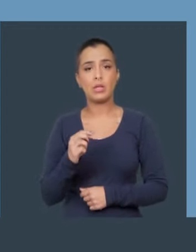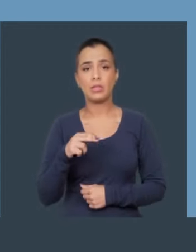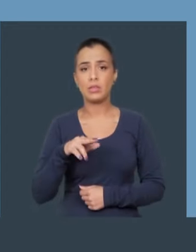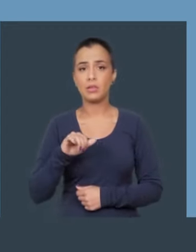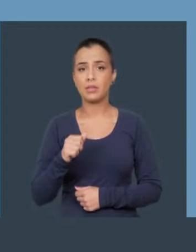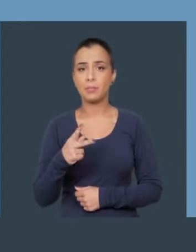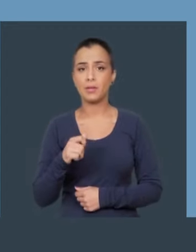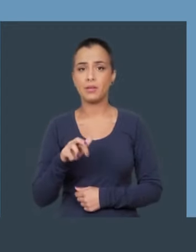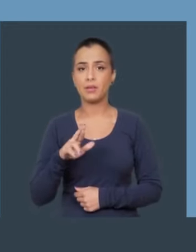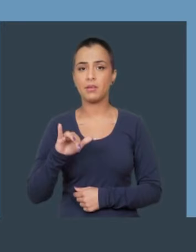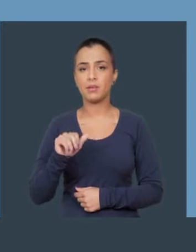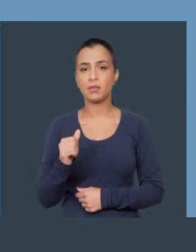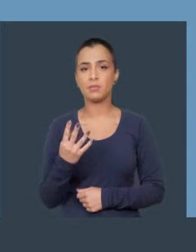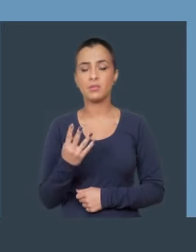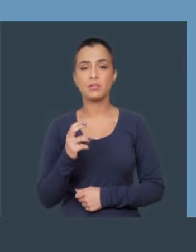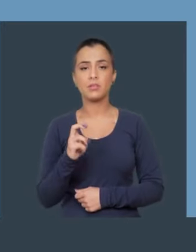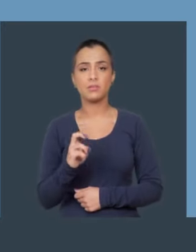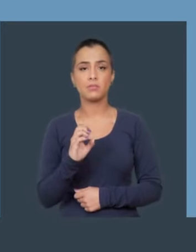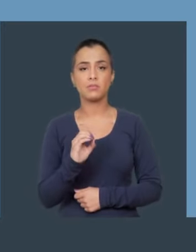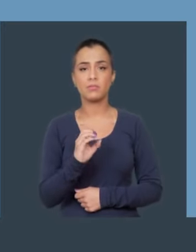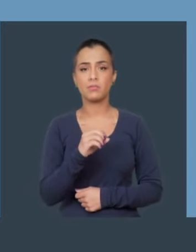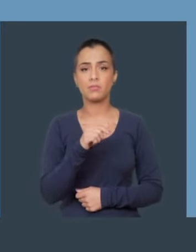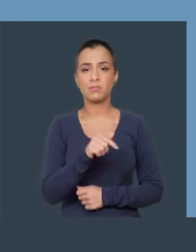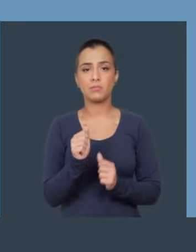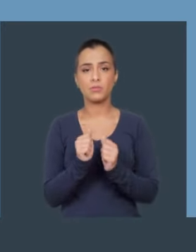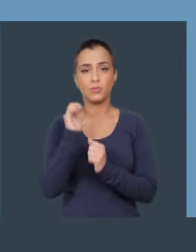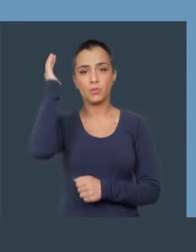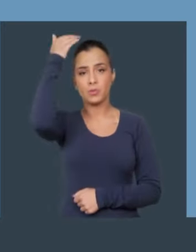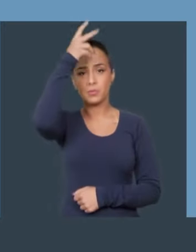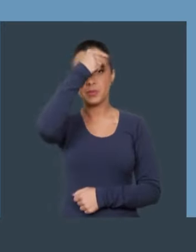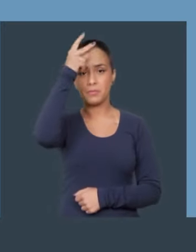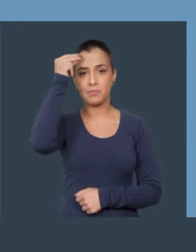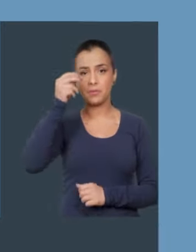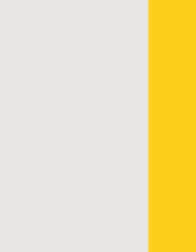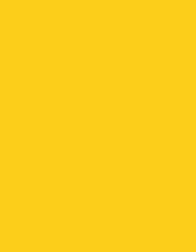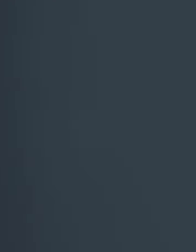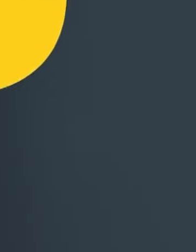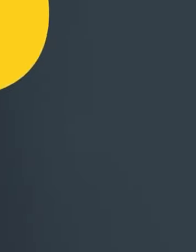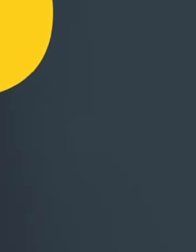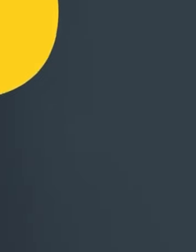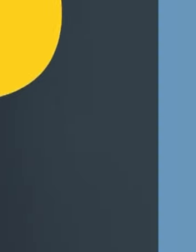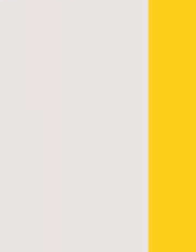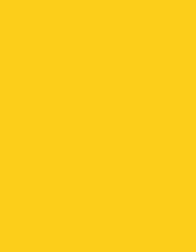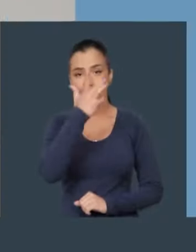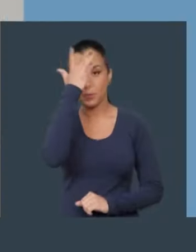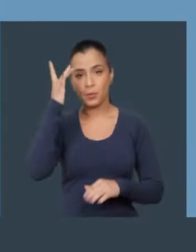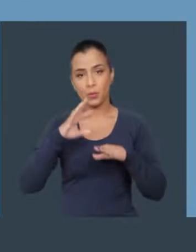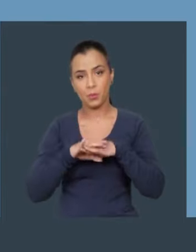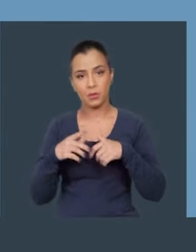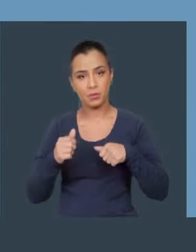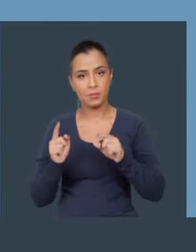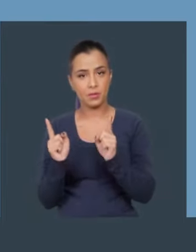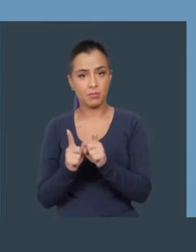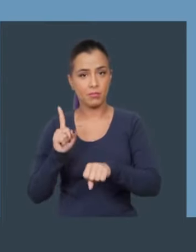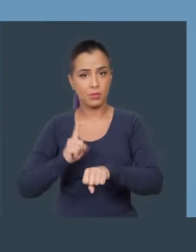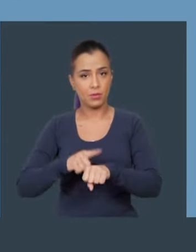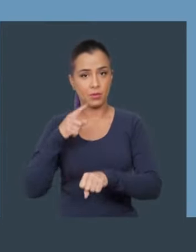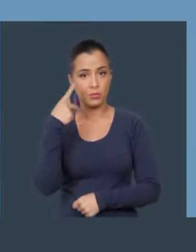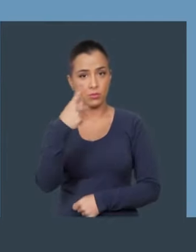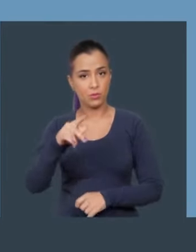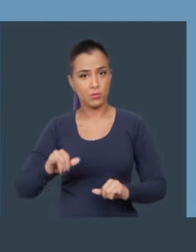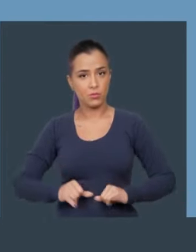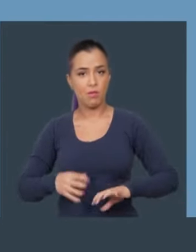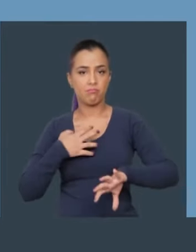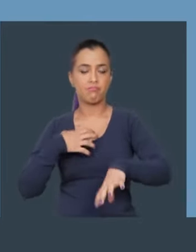Sou Tânia Pereira, 45, 007, com Da Atena Prefeitão. Quem está doente precisa de atendimento